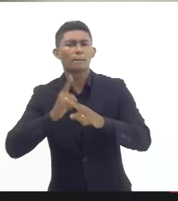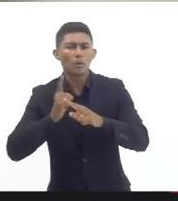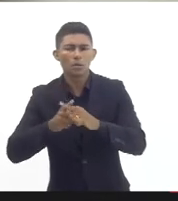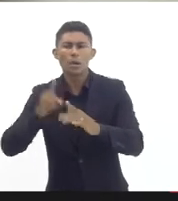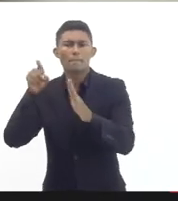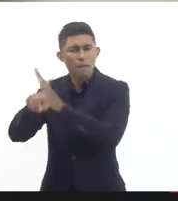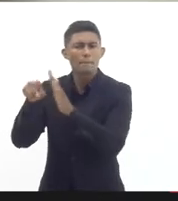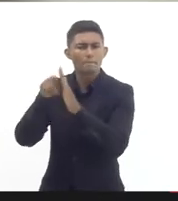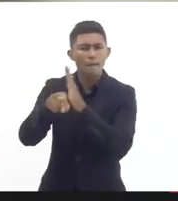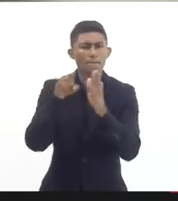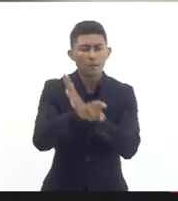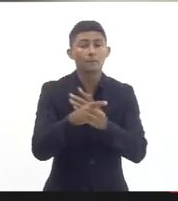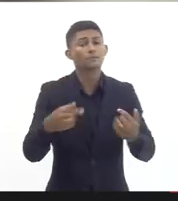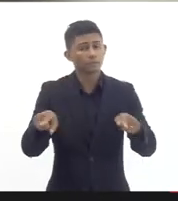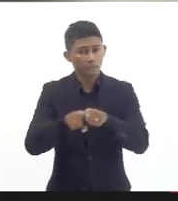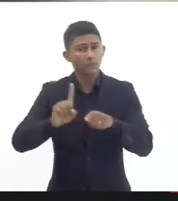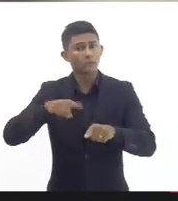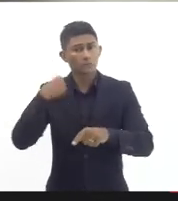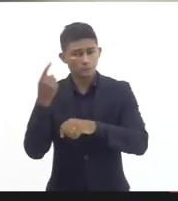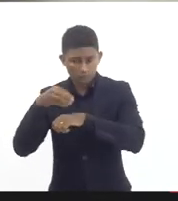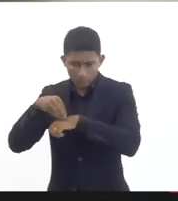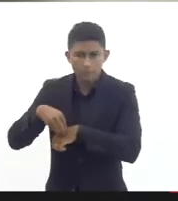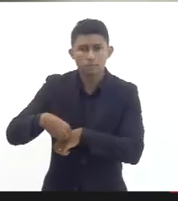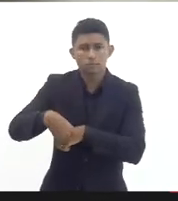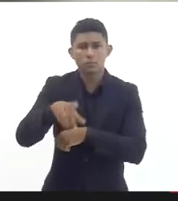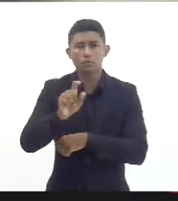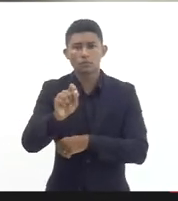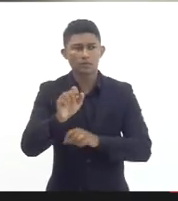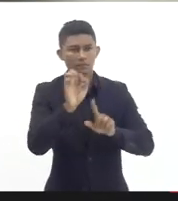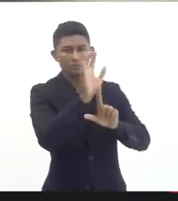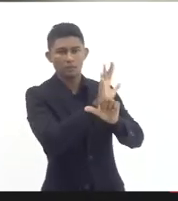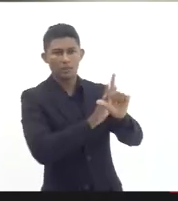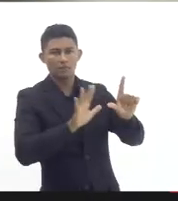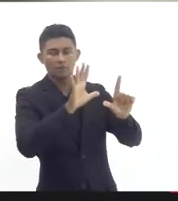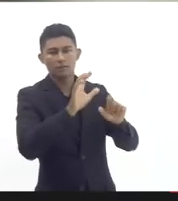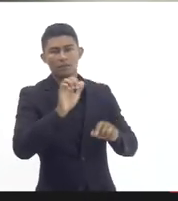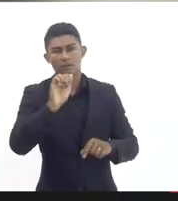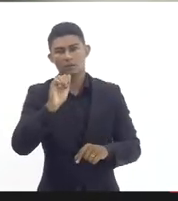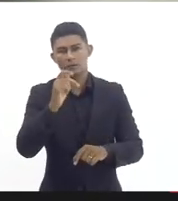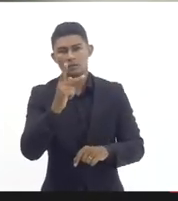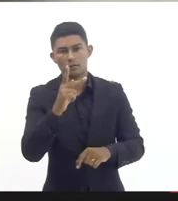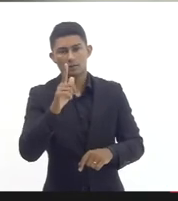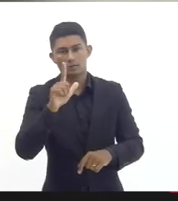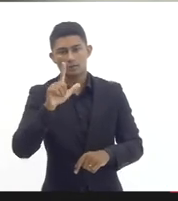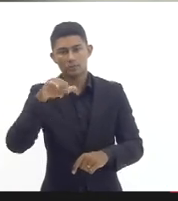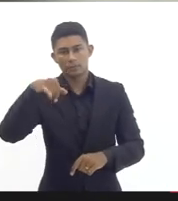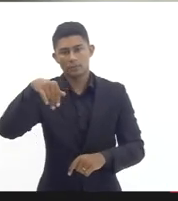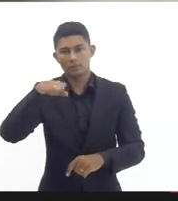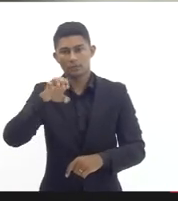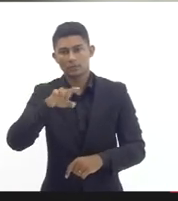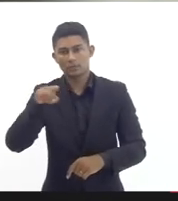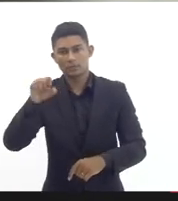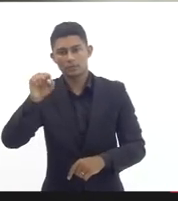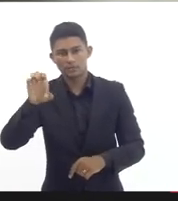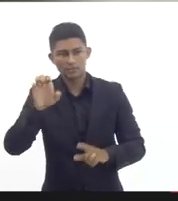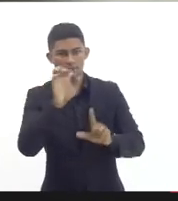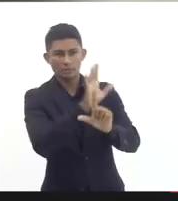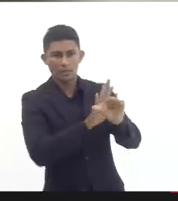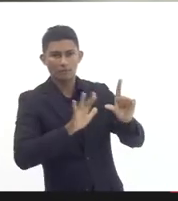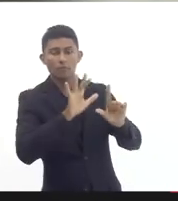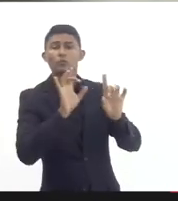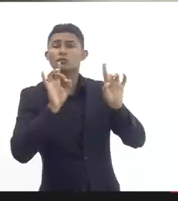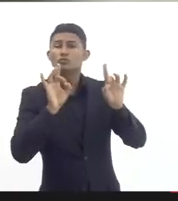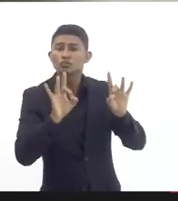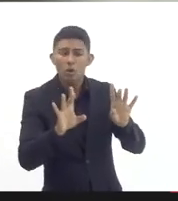recomendando que o material da plataforma Aplix seja utilizado apenas para complementação de aprendizagem nos termos do artigo 32